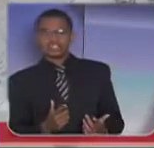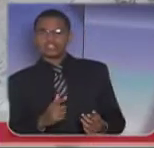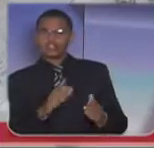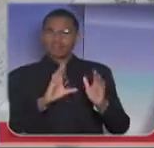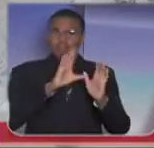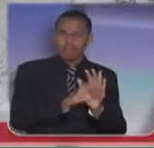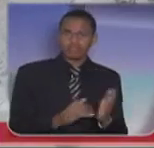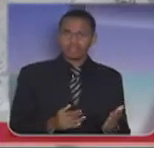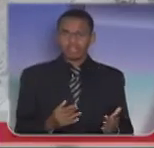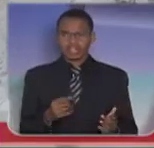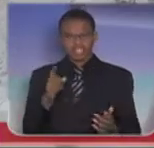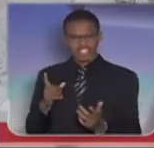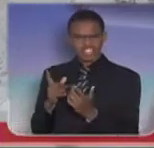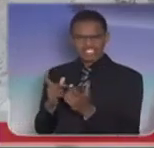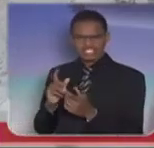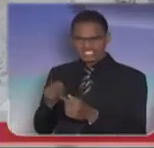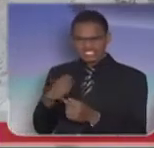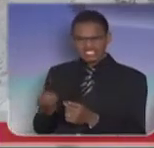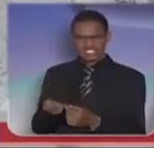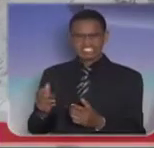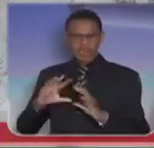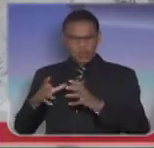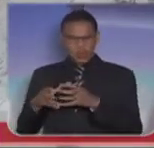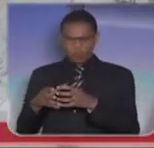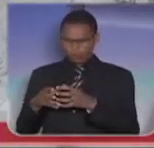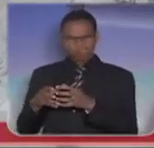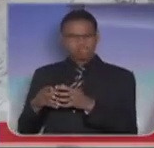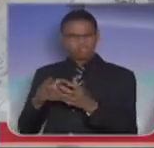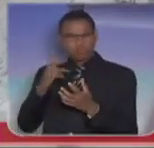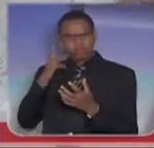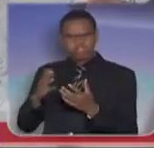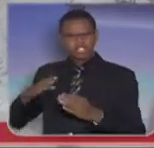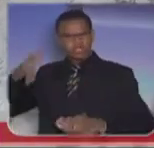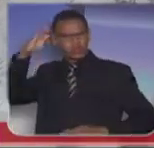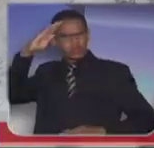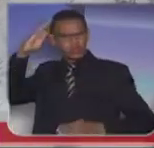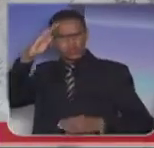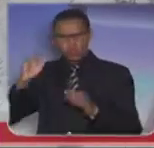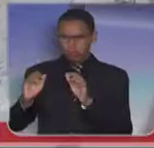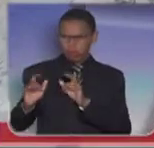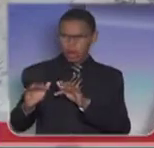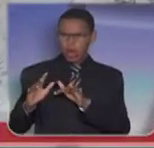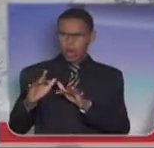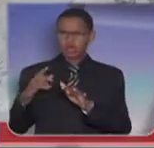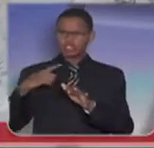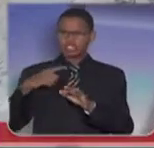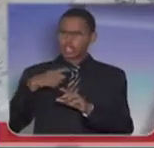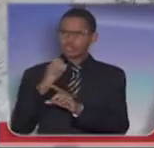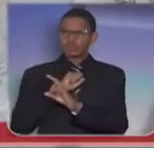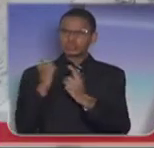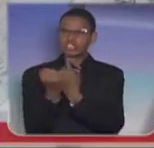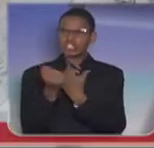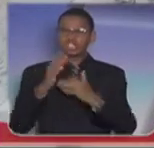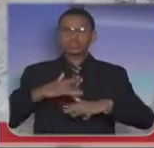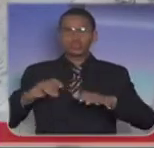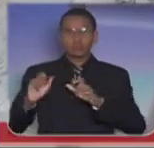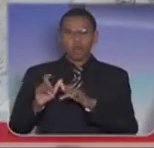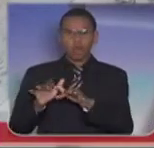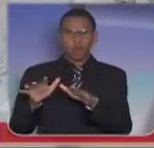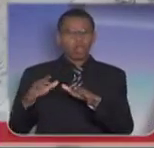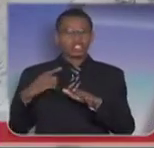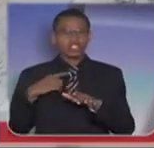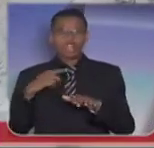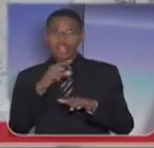revolucionário, é praticamente infiltrado em todos os segmentos da sociedade, onde eles, num roubo, levaram